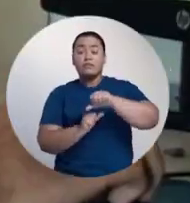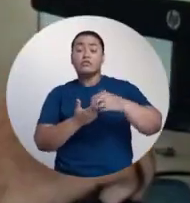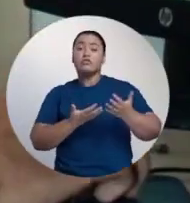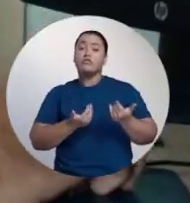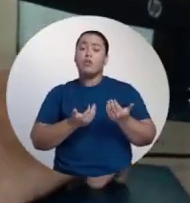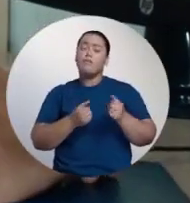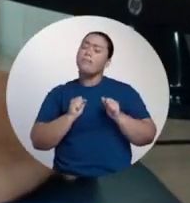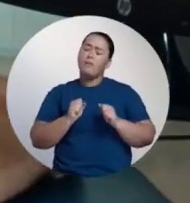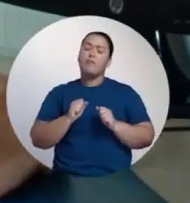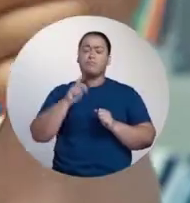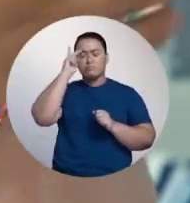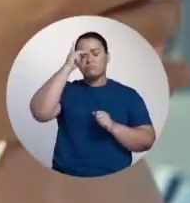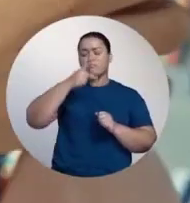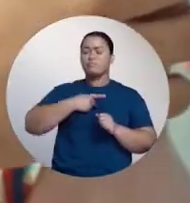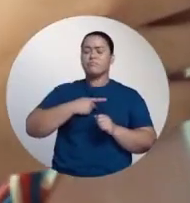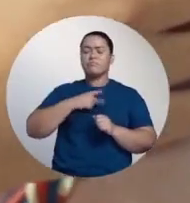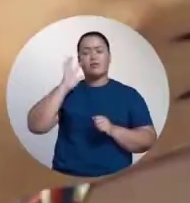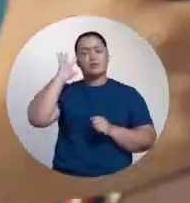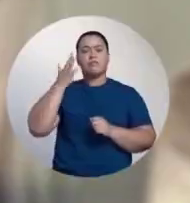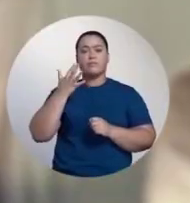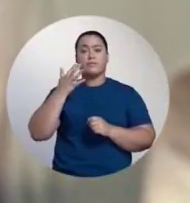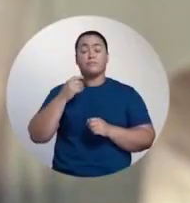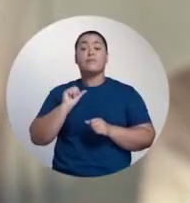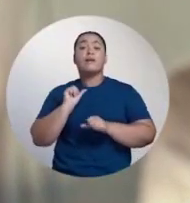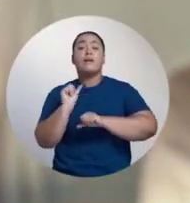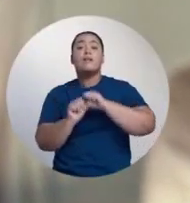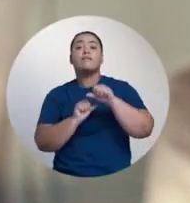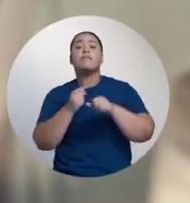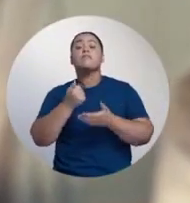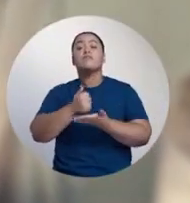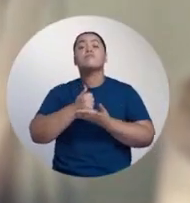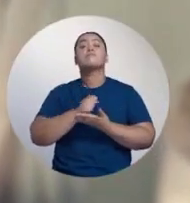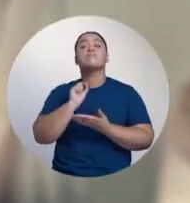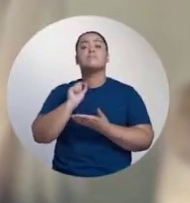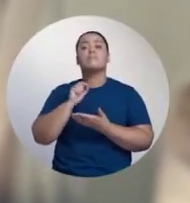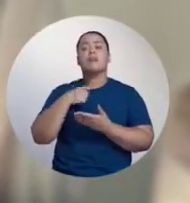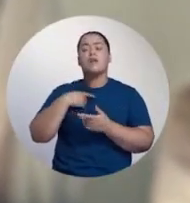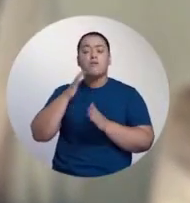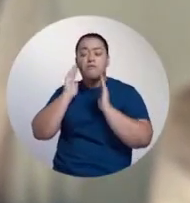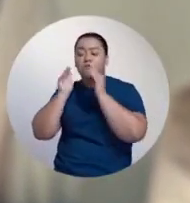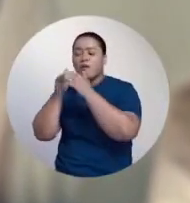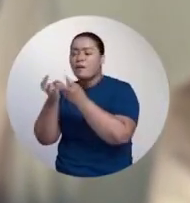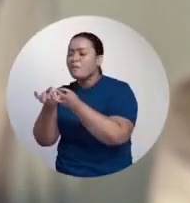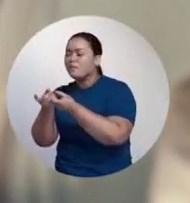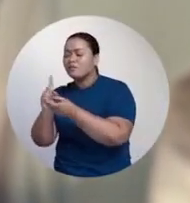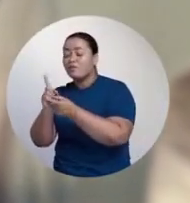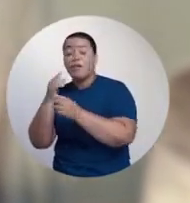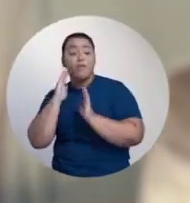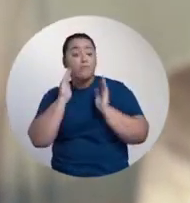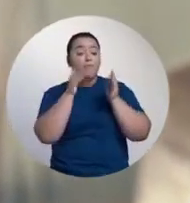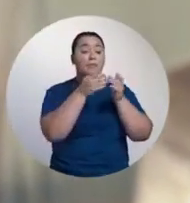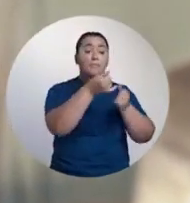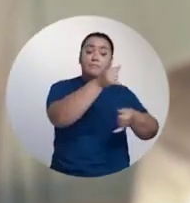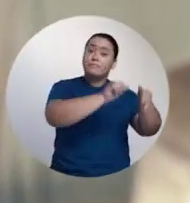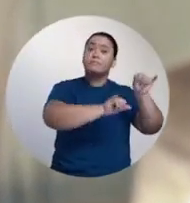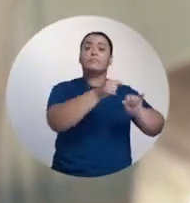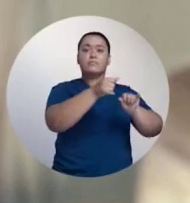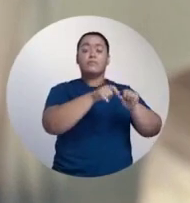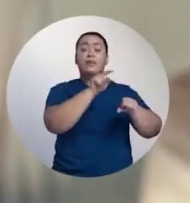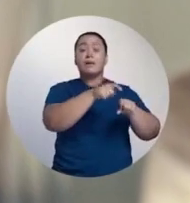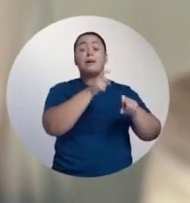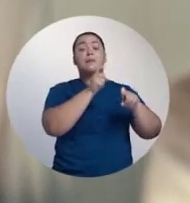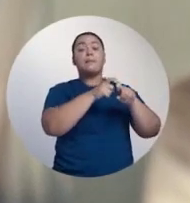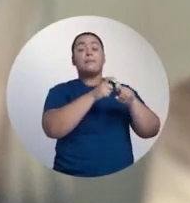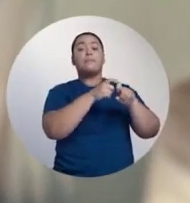jovem Passa a ser dono Do seu próprio futuro Essa reforma Vai me ajudar nisso Ao invés de eu focar Na matemática Eu vou focar na biologia